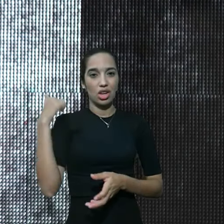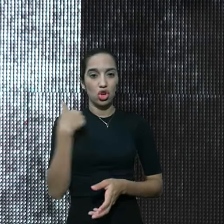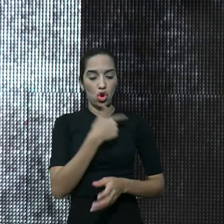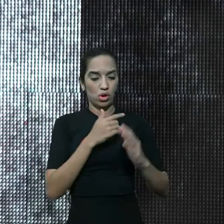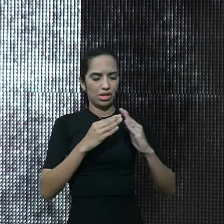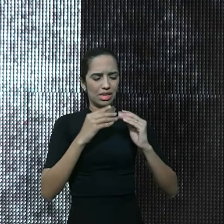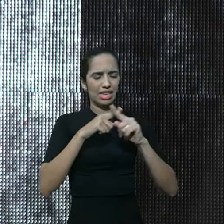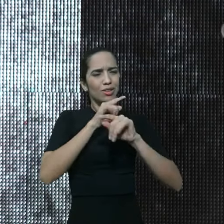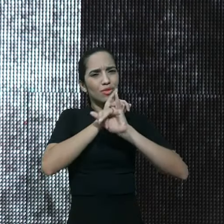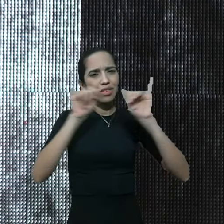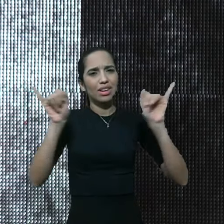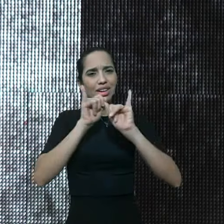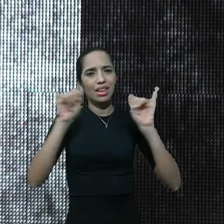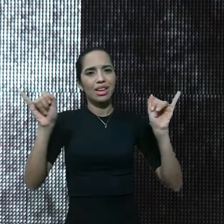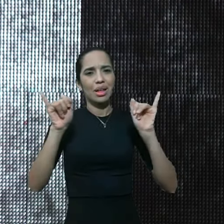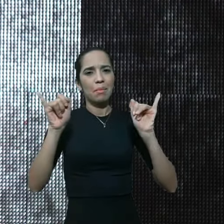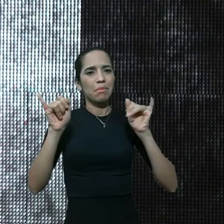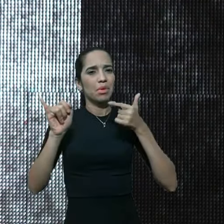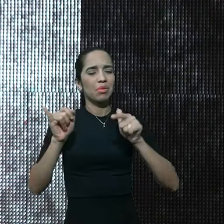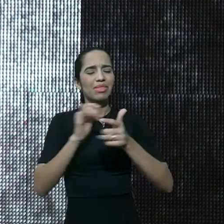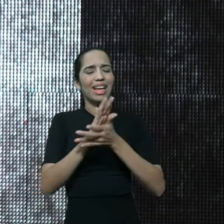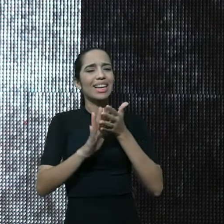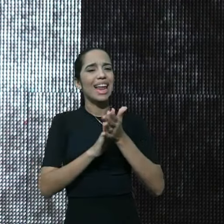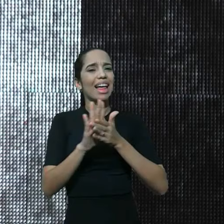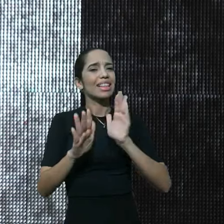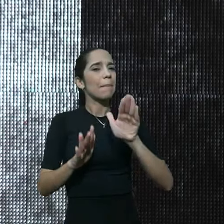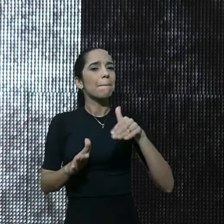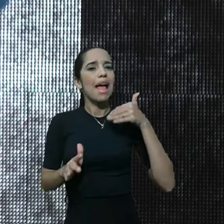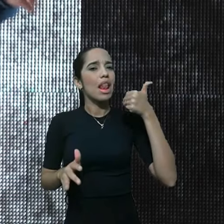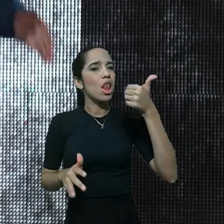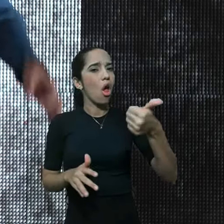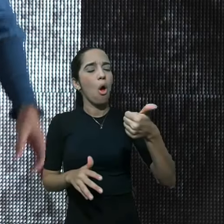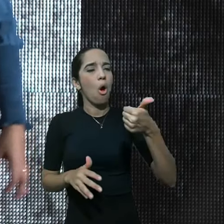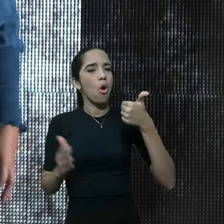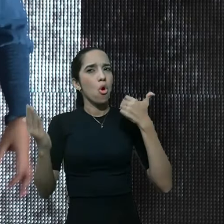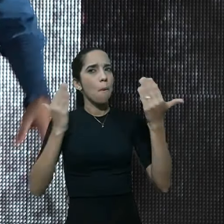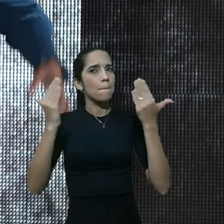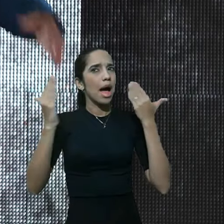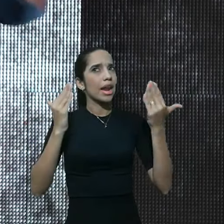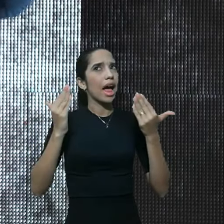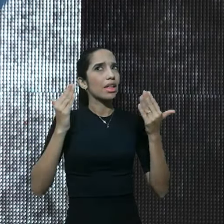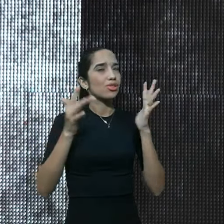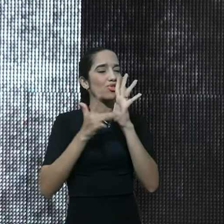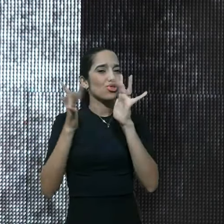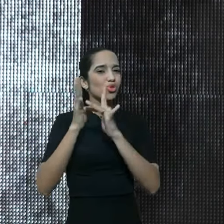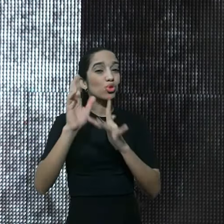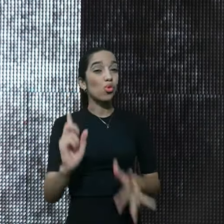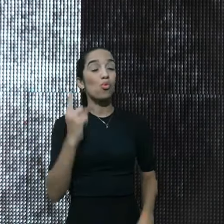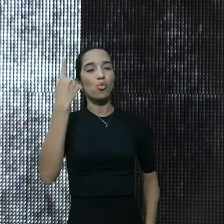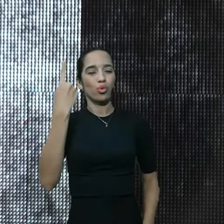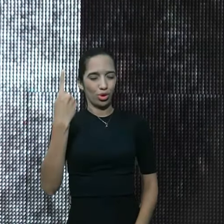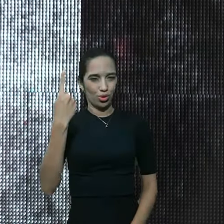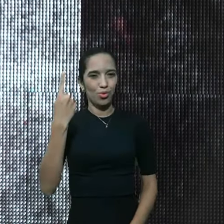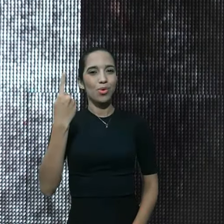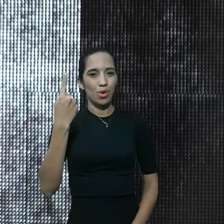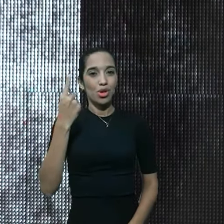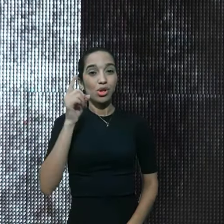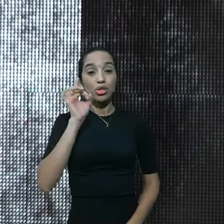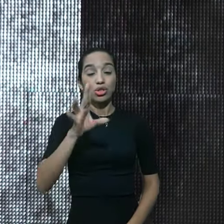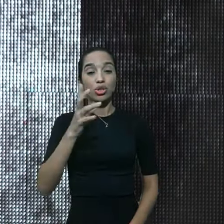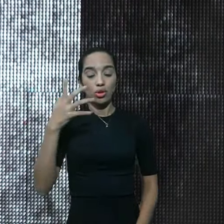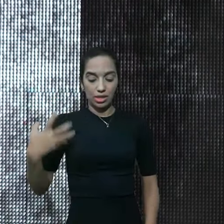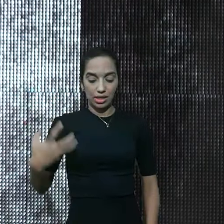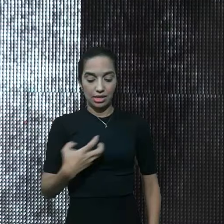que não existe nada melhor do que a Tua presença nós queremos reconhecer nós Senhor que só há